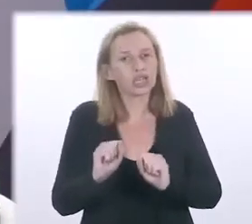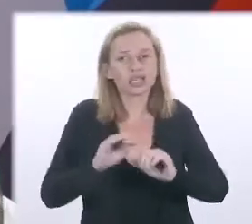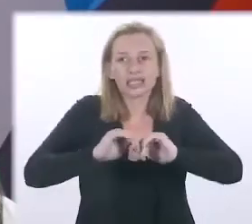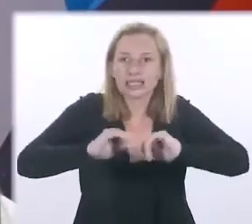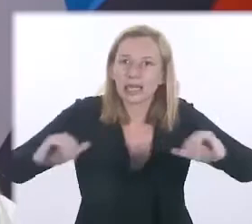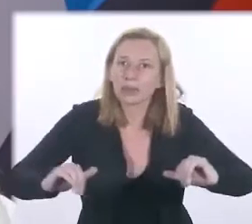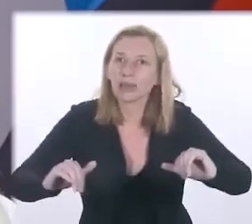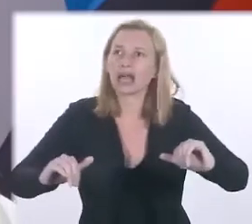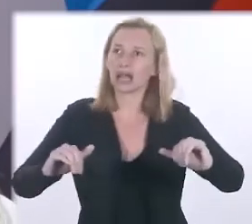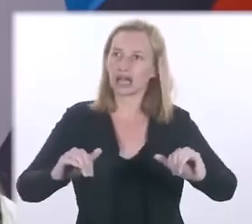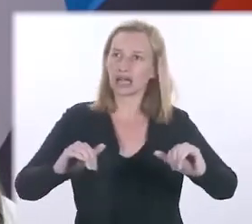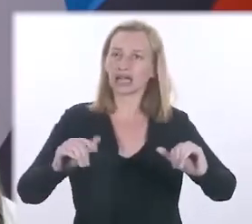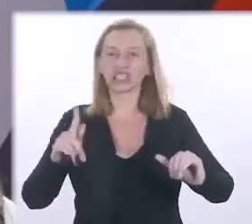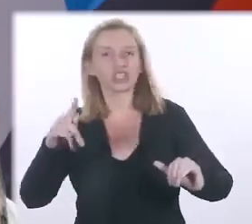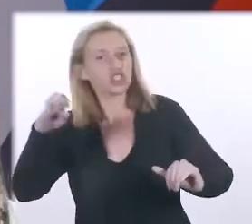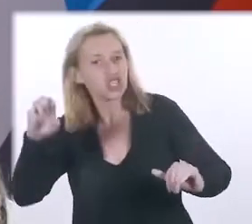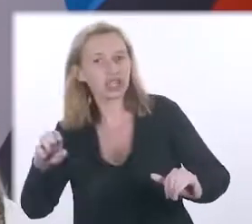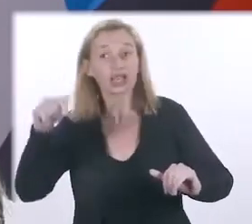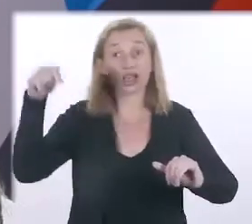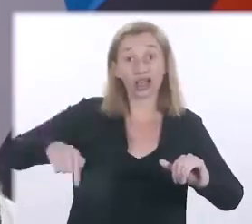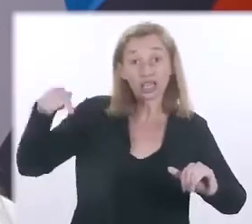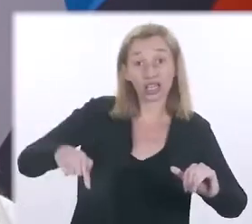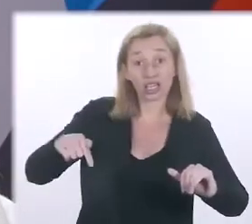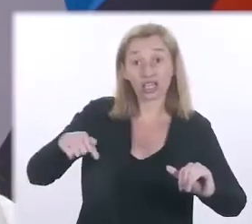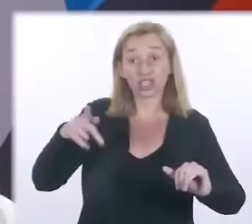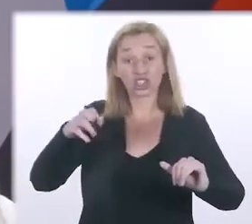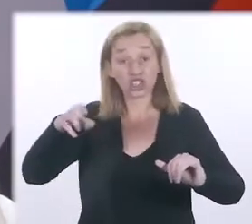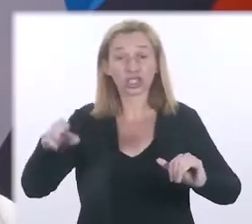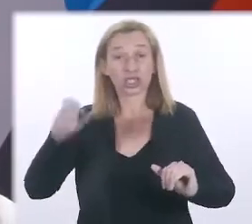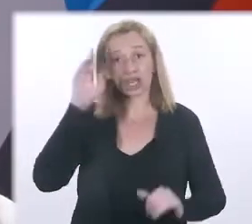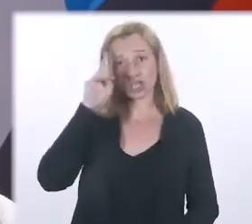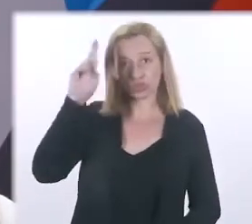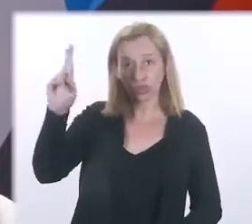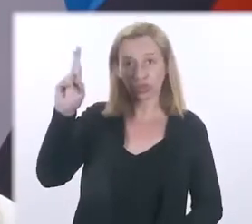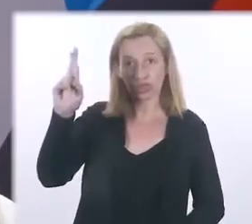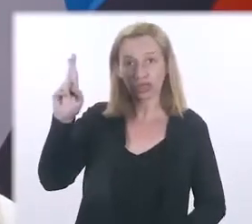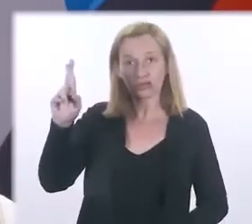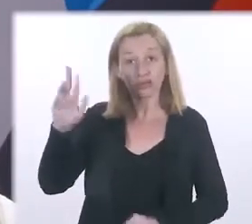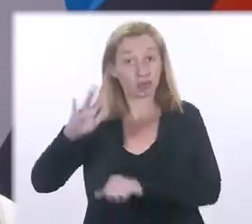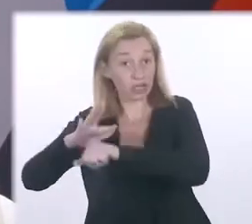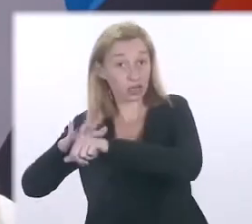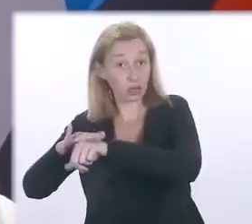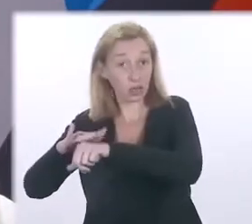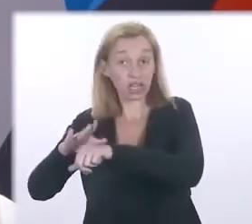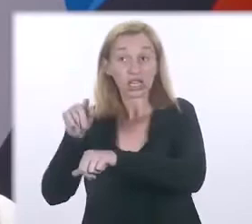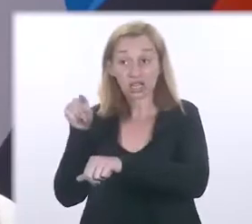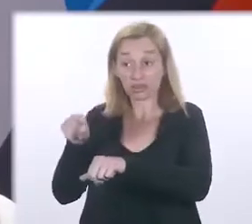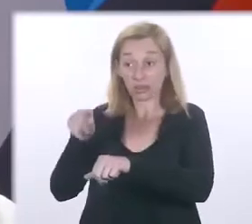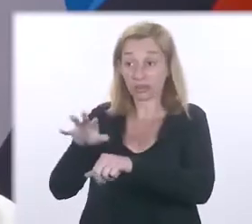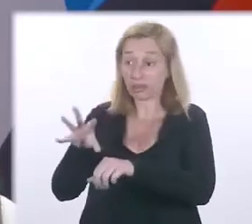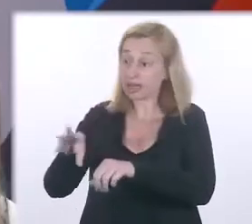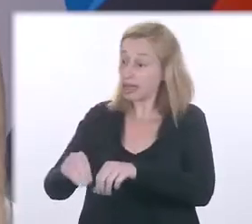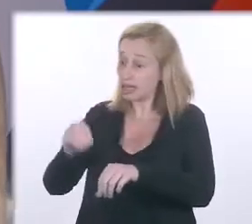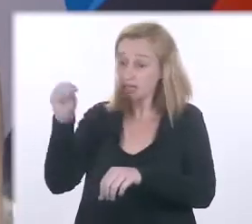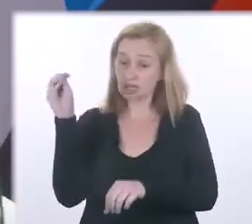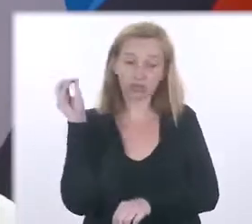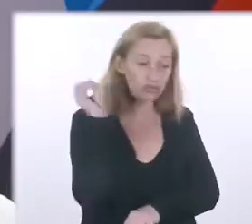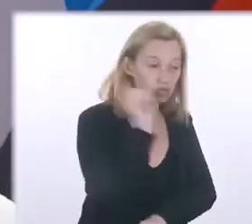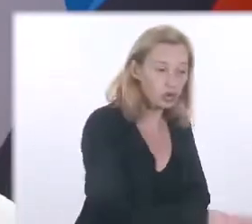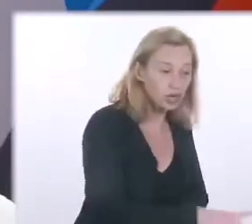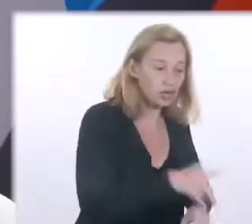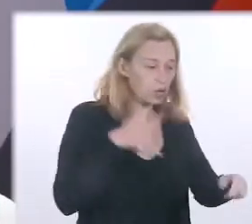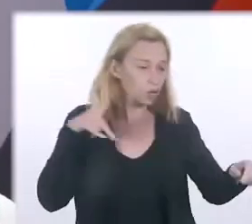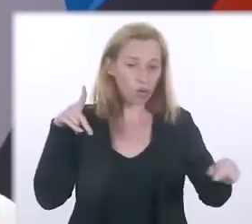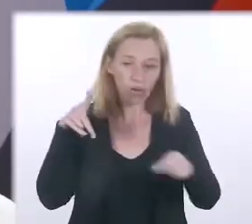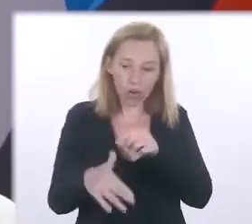técnica, nós vamos poder então separar a esse gene aqui, é o gene responsável pela doença, então a gente coloca